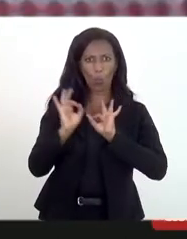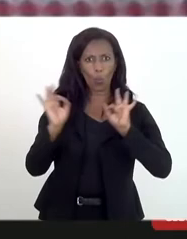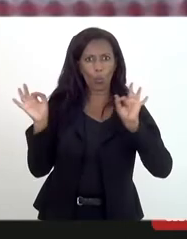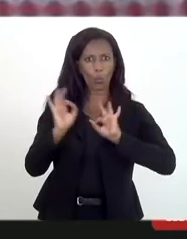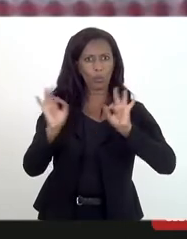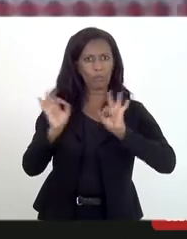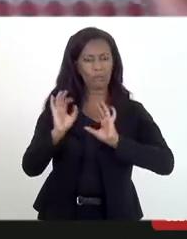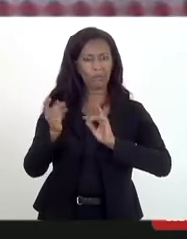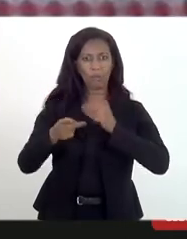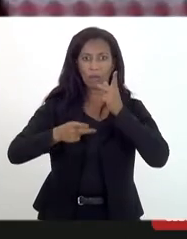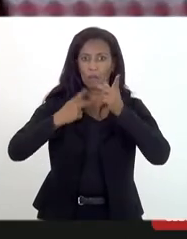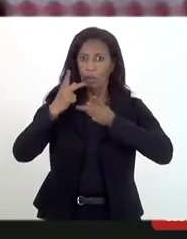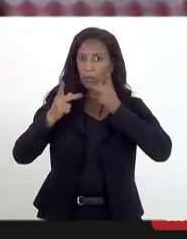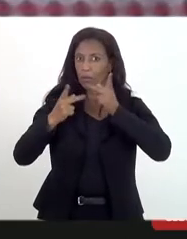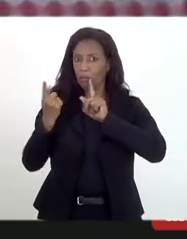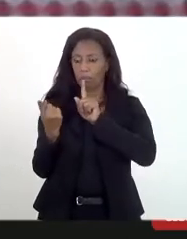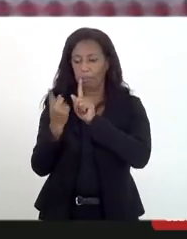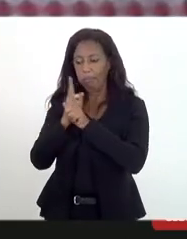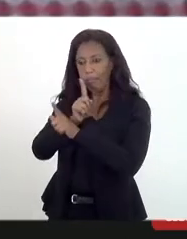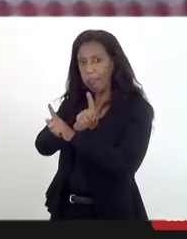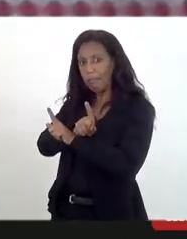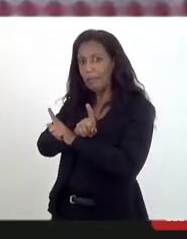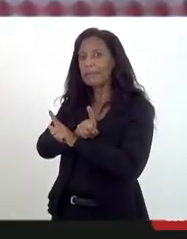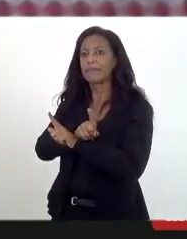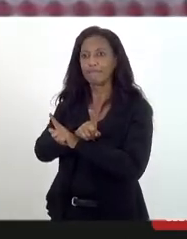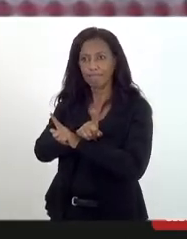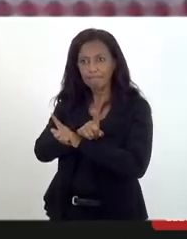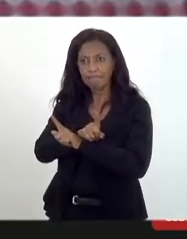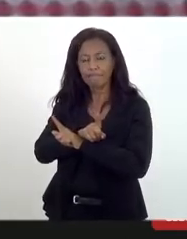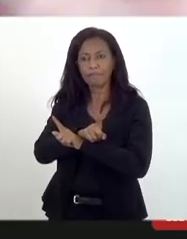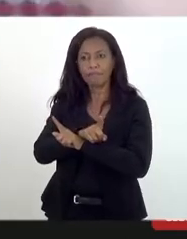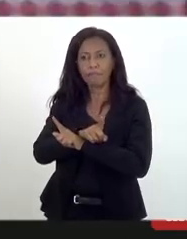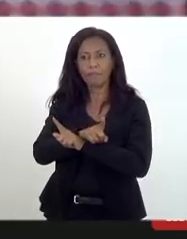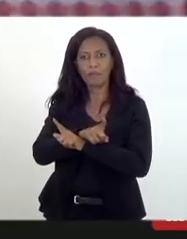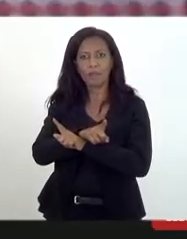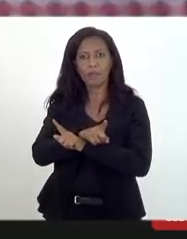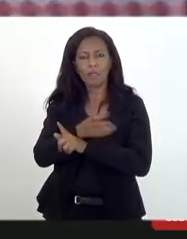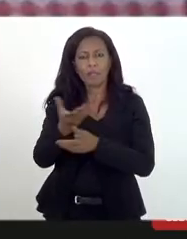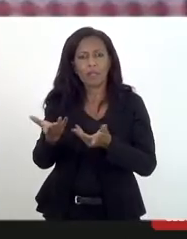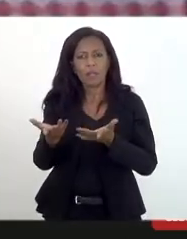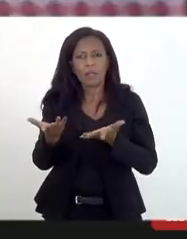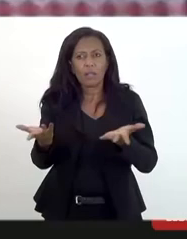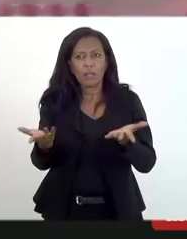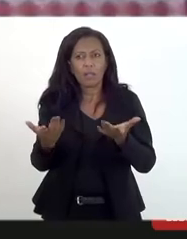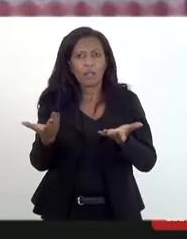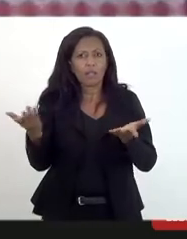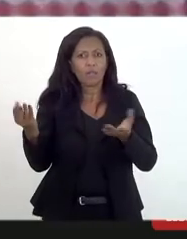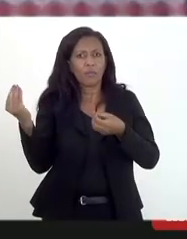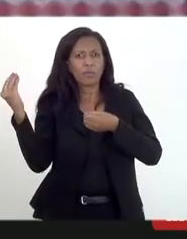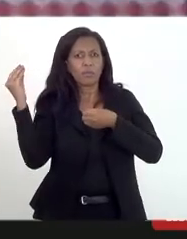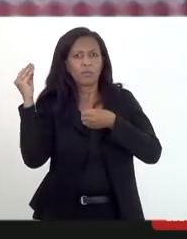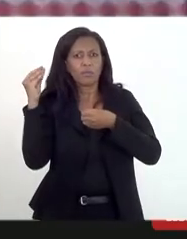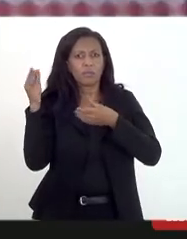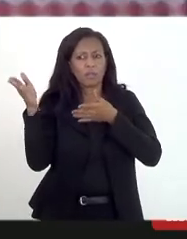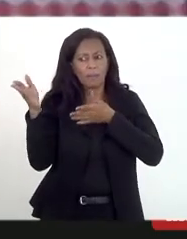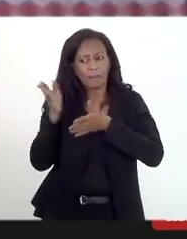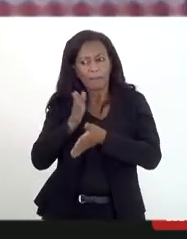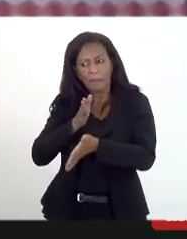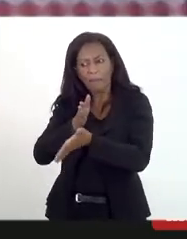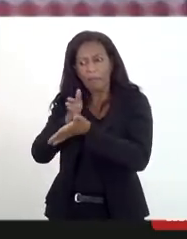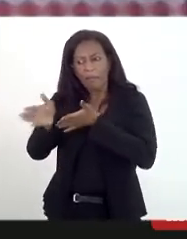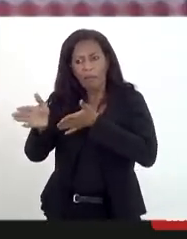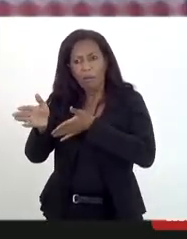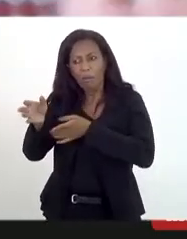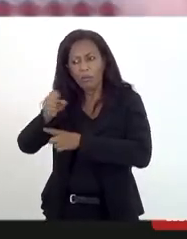fala contrária que fosse proeminente que fosse projetada para o campo da sociedade de